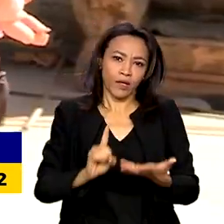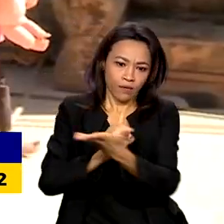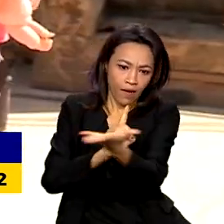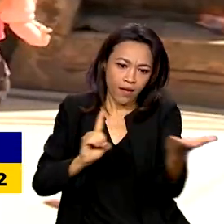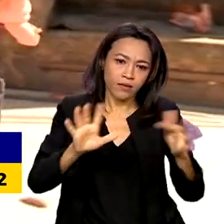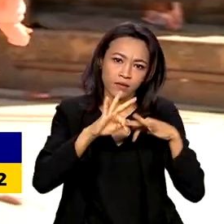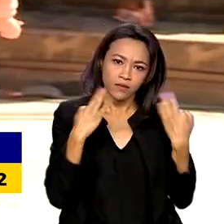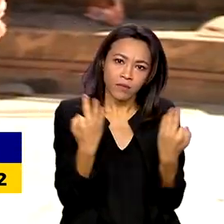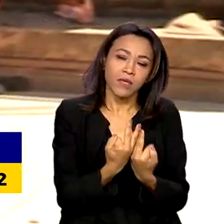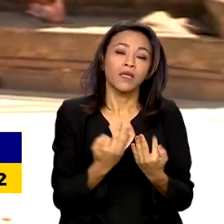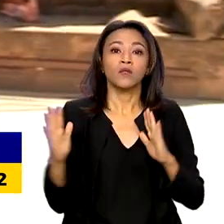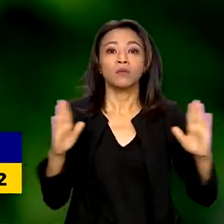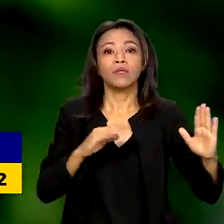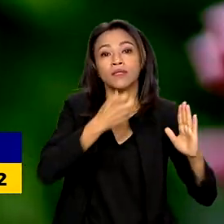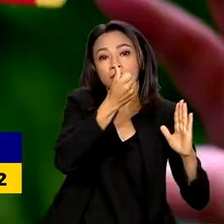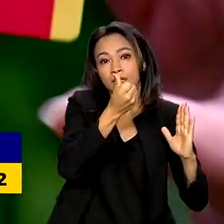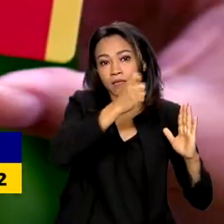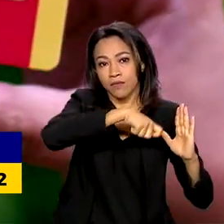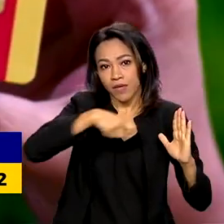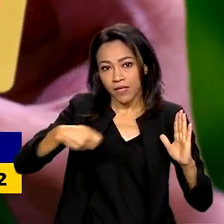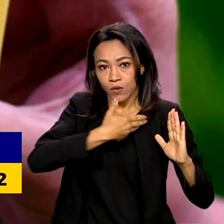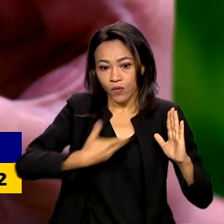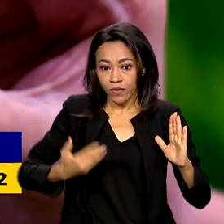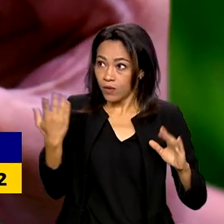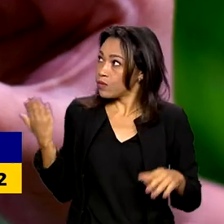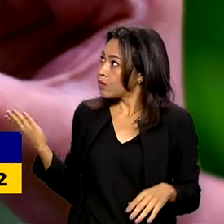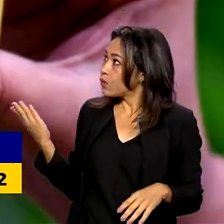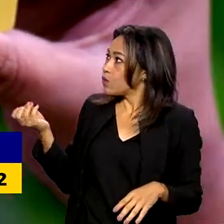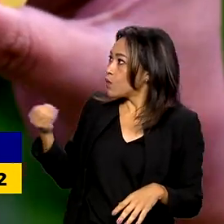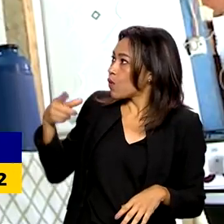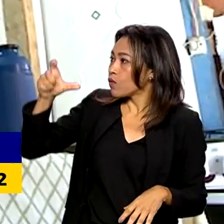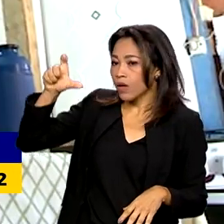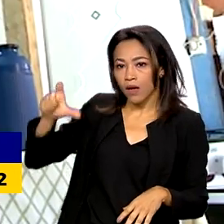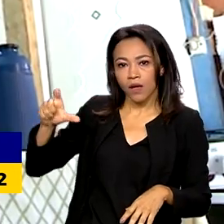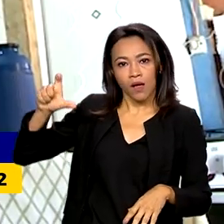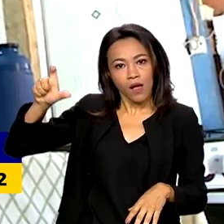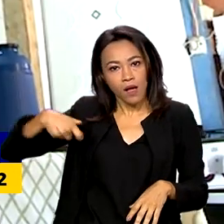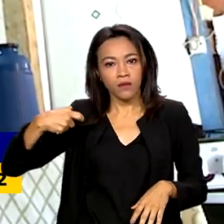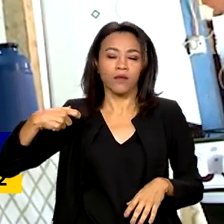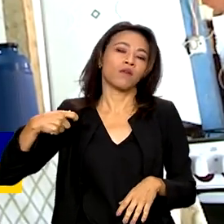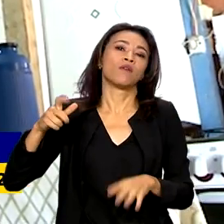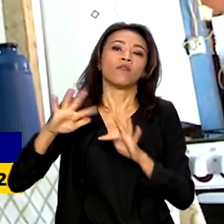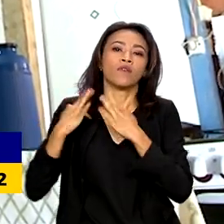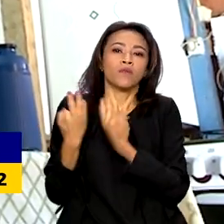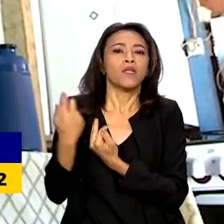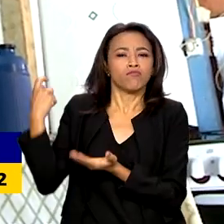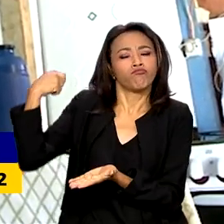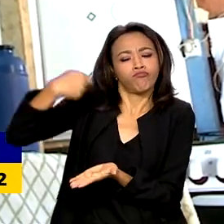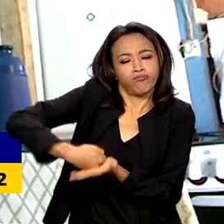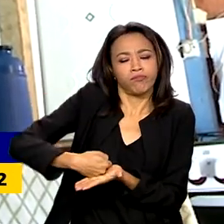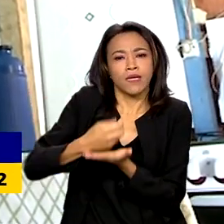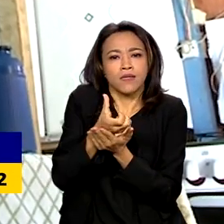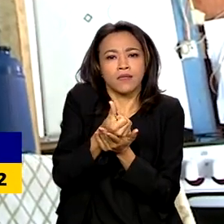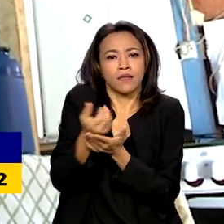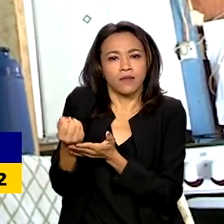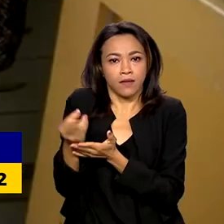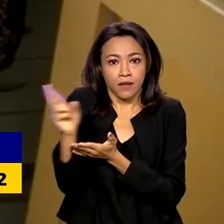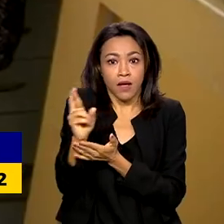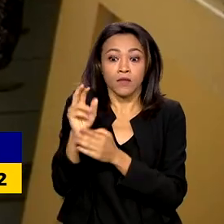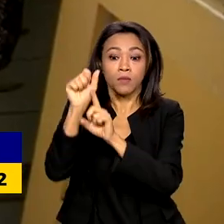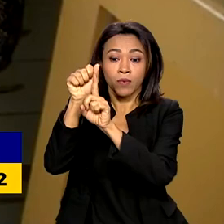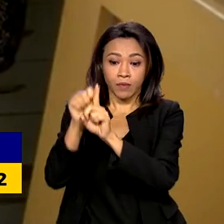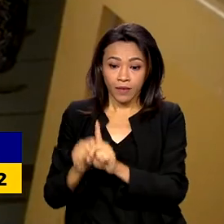seis meses de governo. O novo Bolsa Família garantiu o pagamento de 600 reais por mês